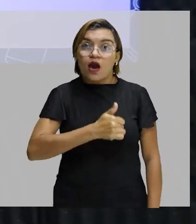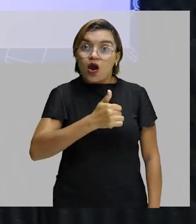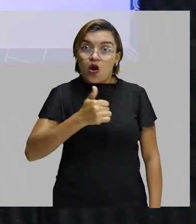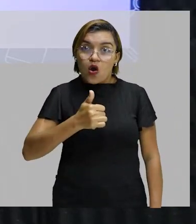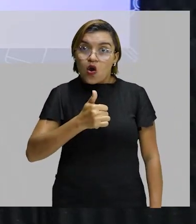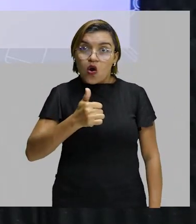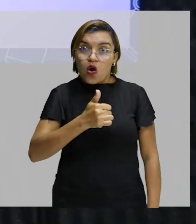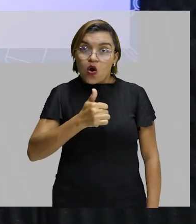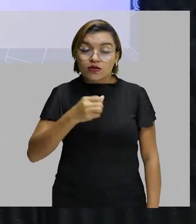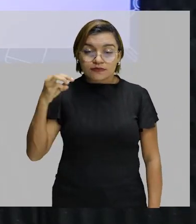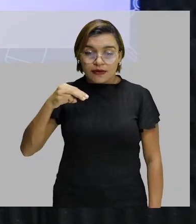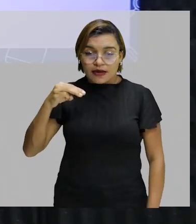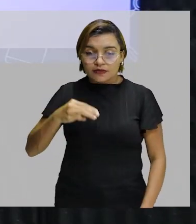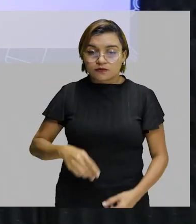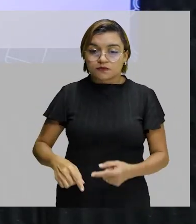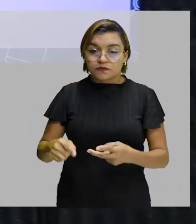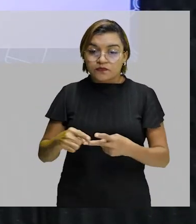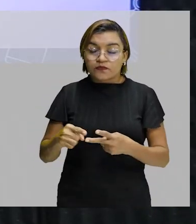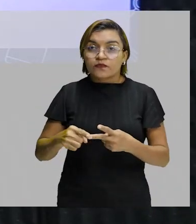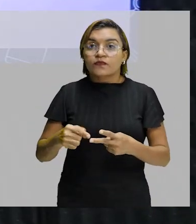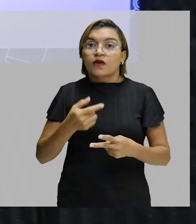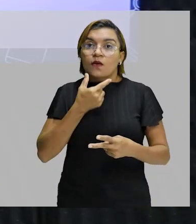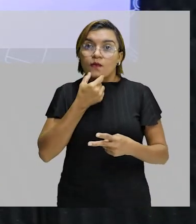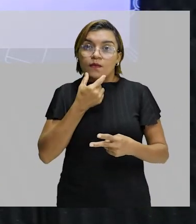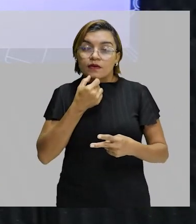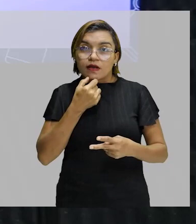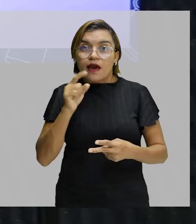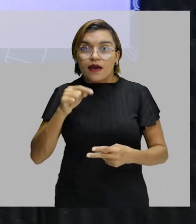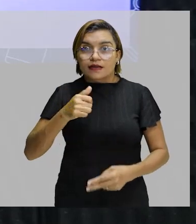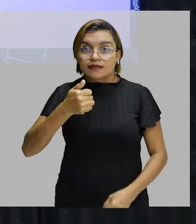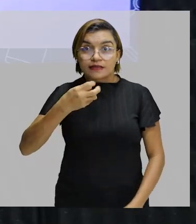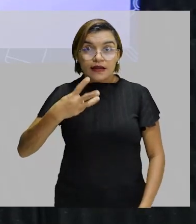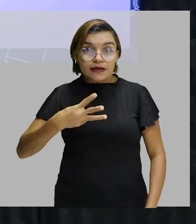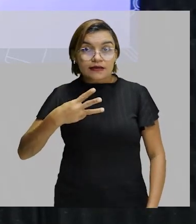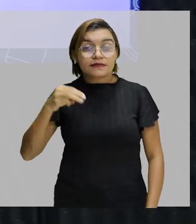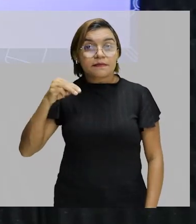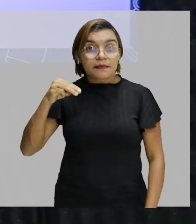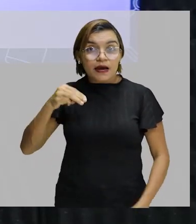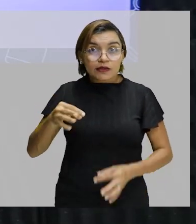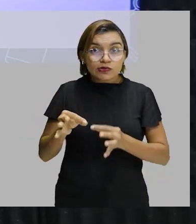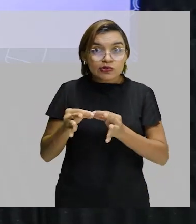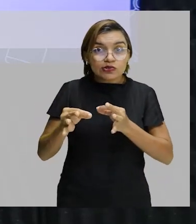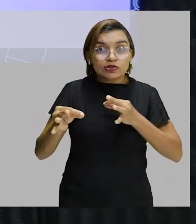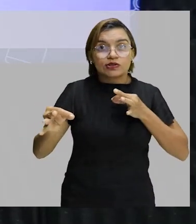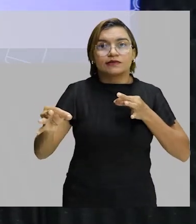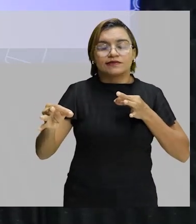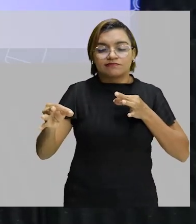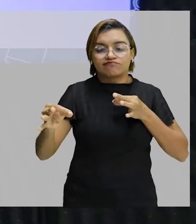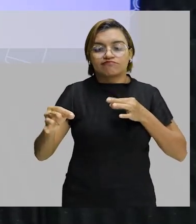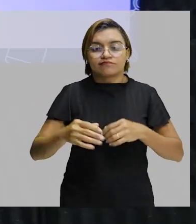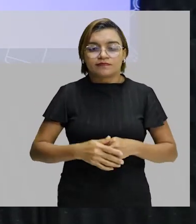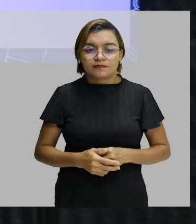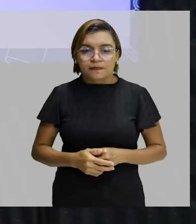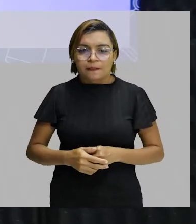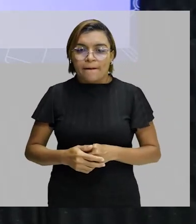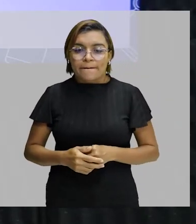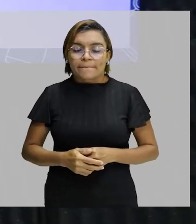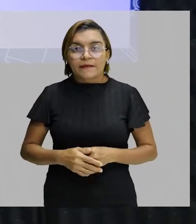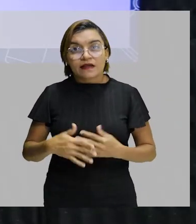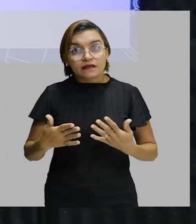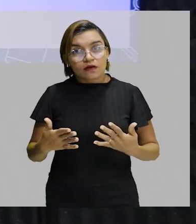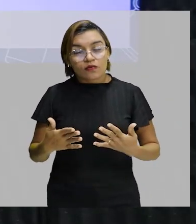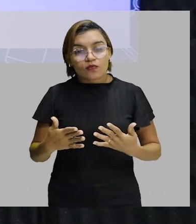no sexo masculino tem 13 metros de distância. E o salto triplo diferencia-se do salto em distância